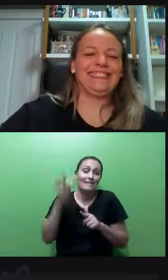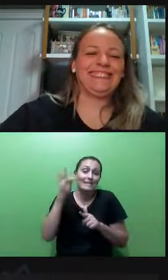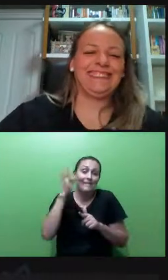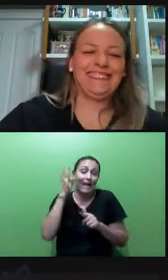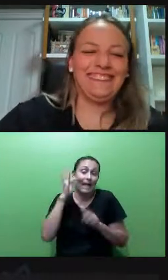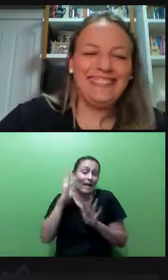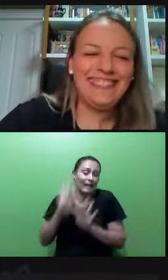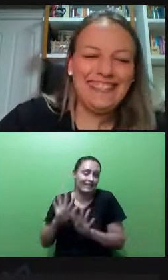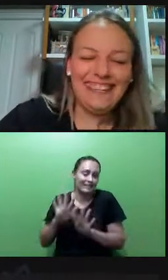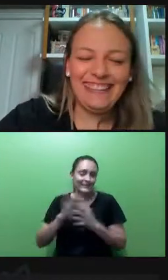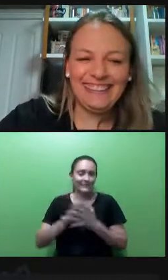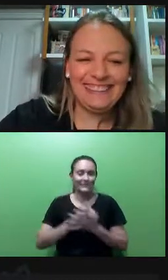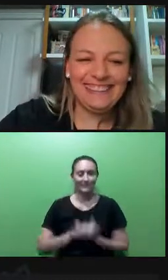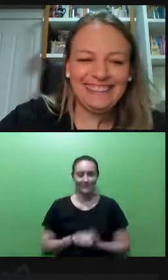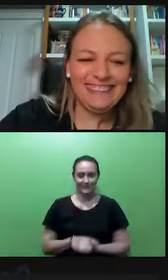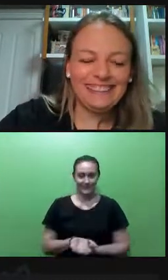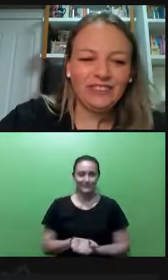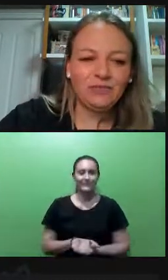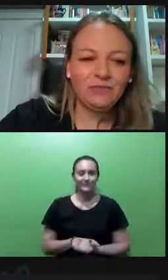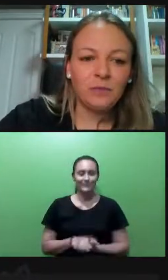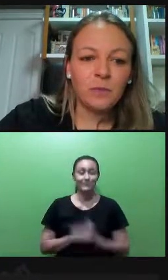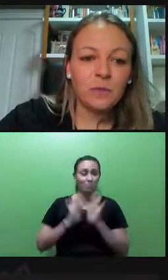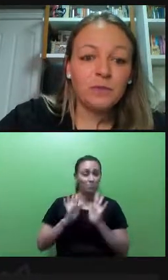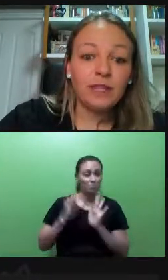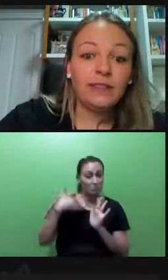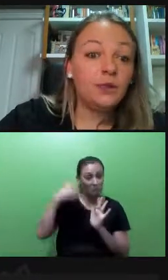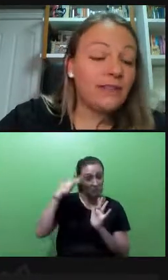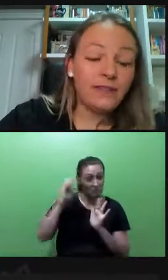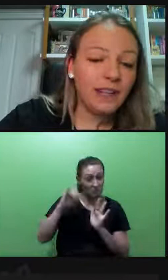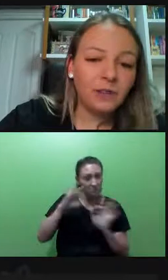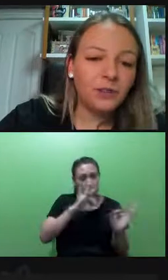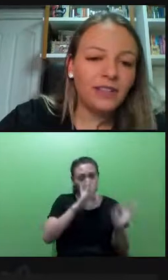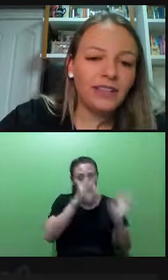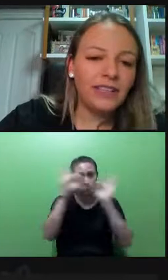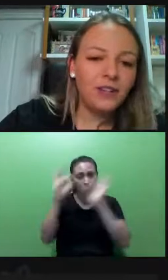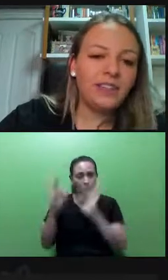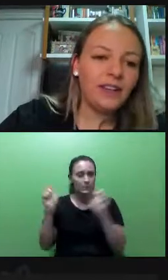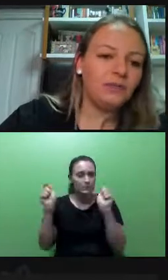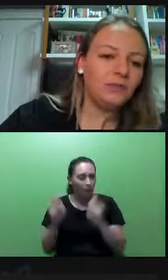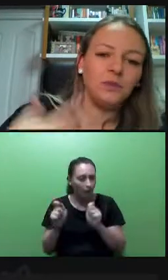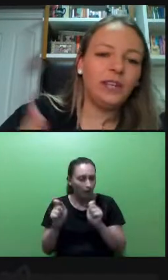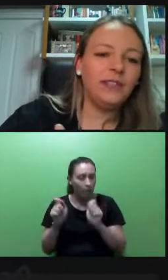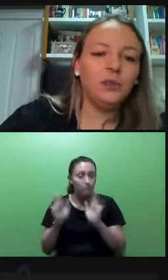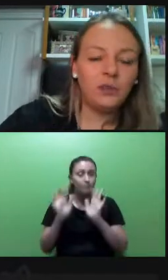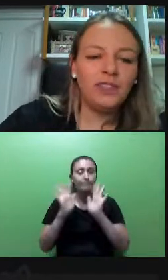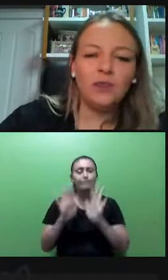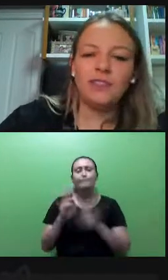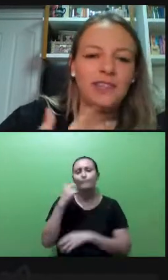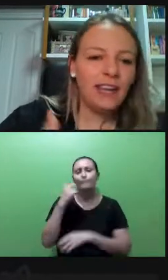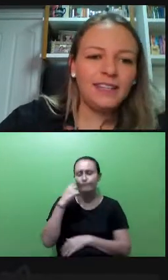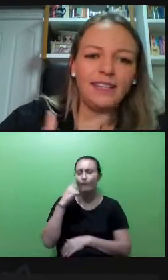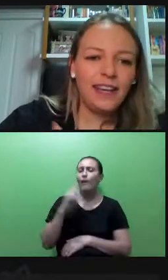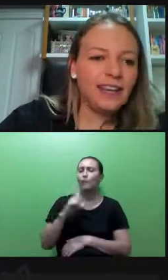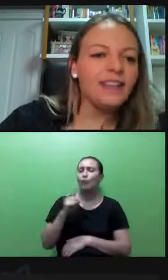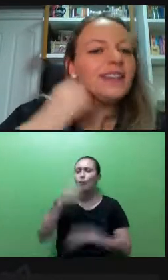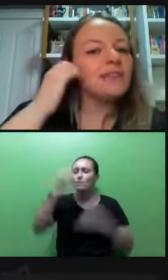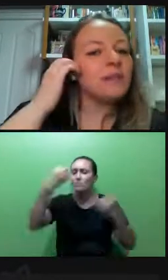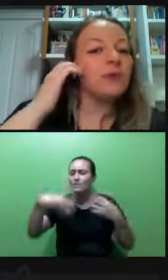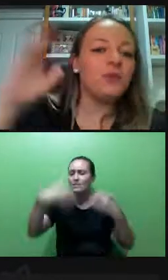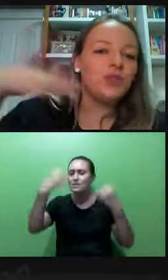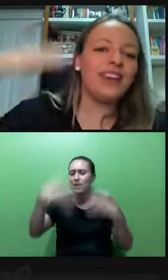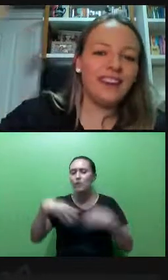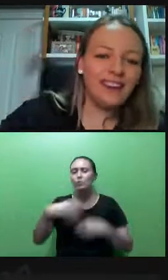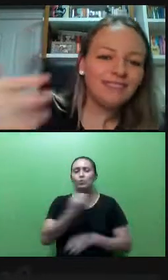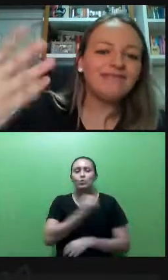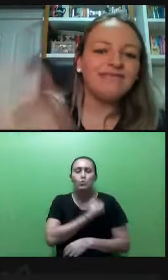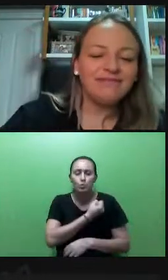Tecnologias. Não sei se a fala foi até o fim. Tu estava falando que a gente tem um grande número de docentes e técnicas,